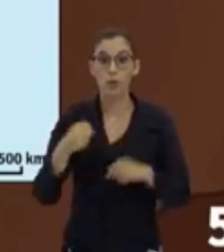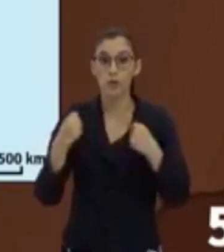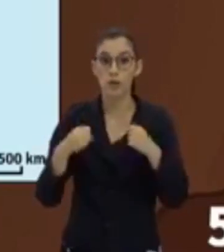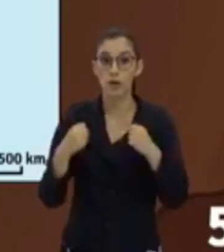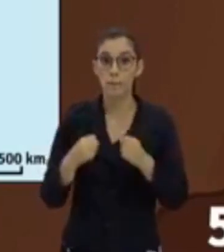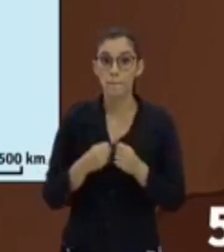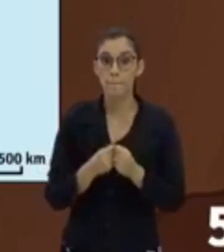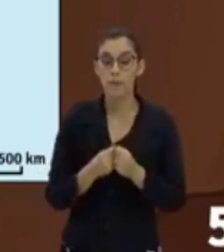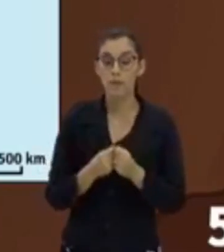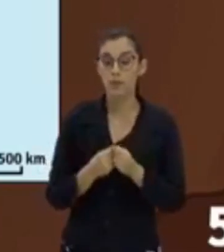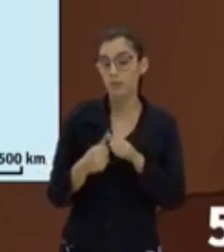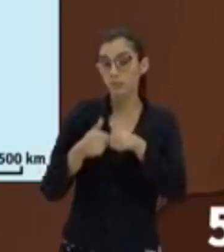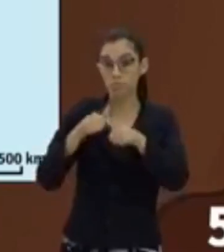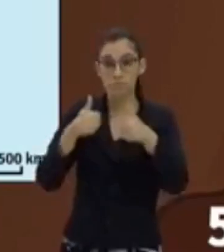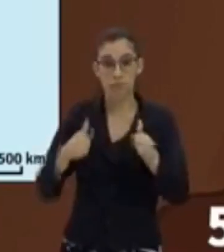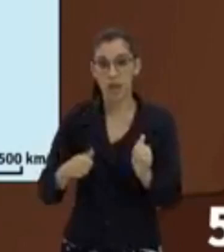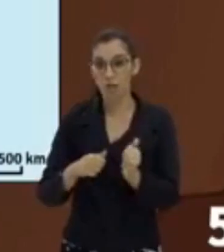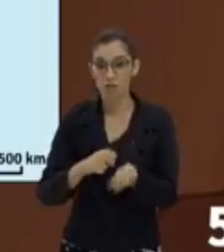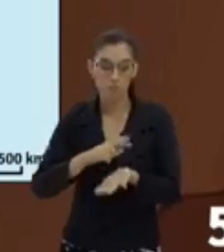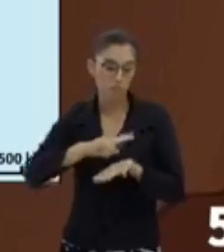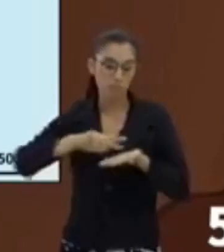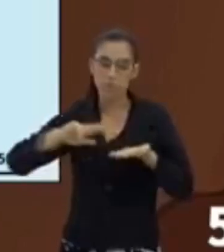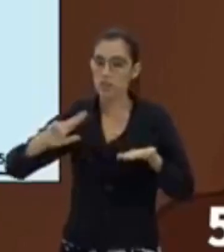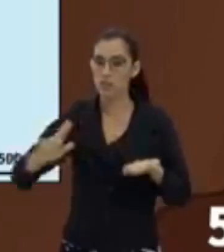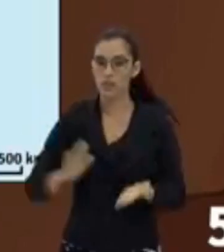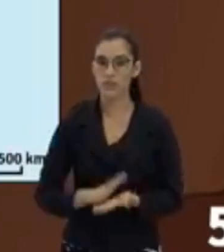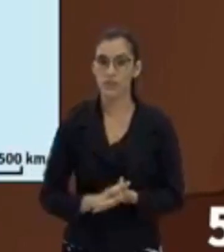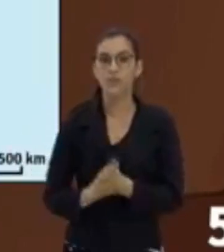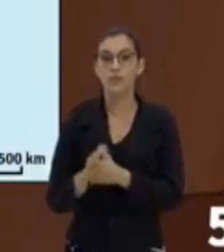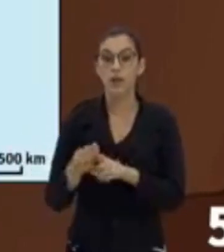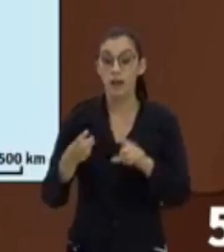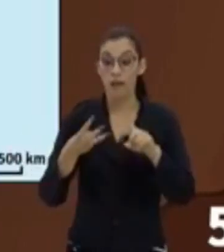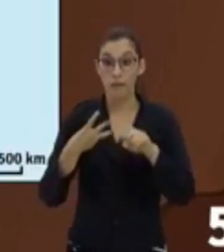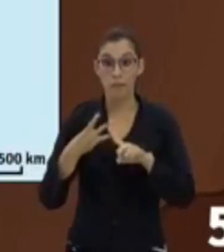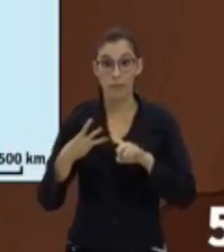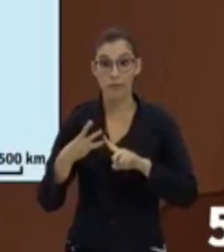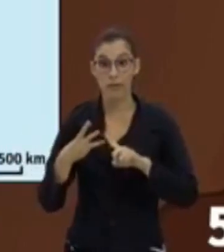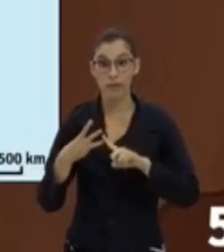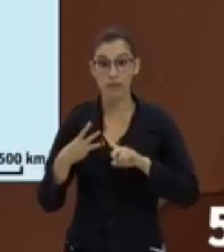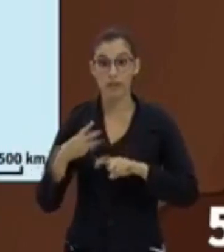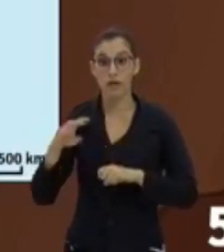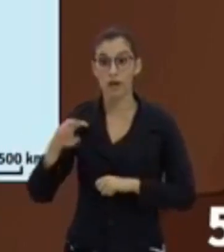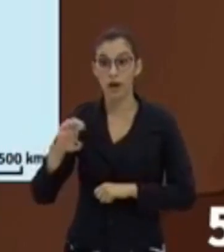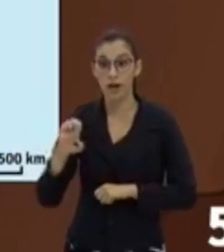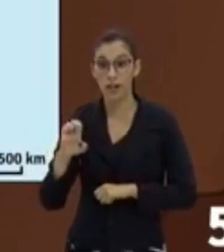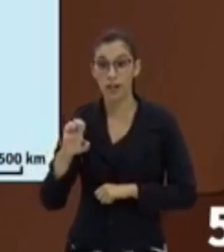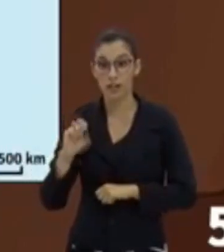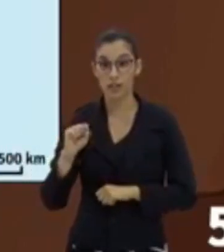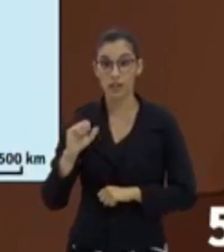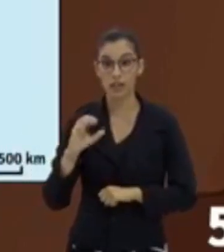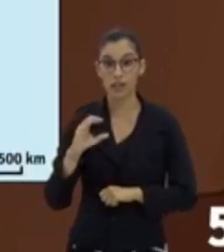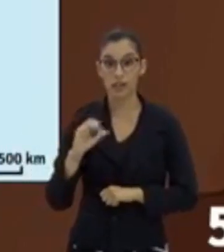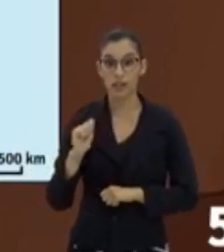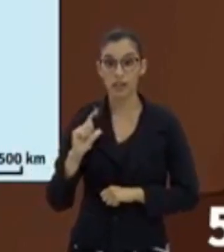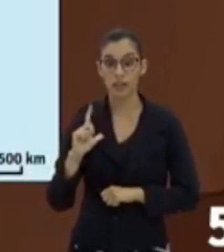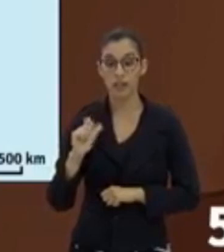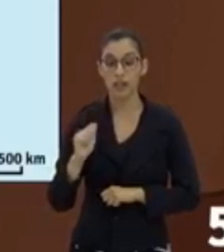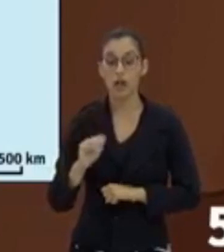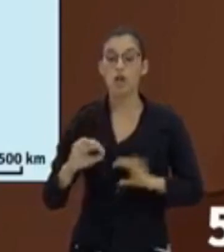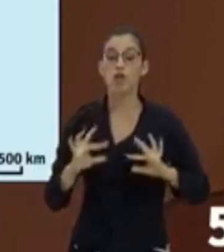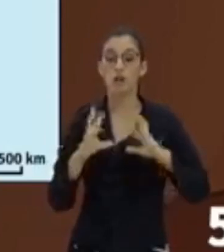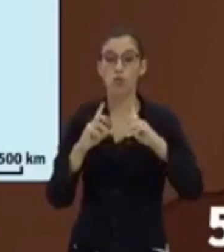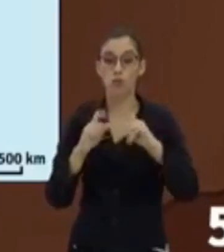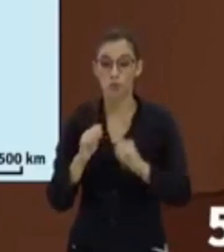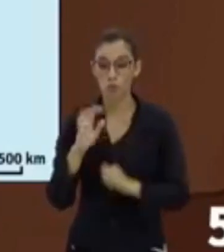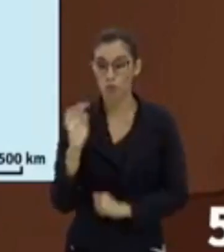pode ser ícones e etc. E o terceiro elemento é chamado de escala. Então, todo mapa também vai ter uma